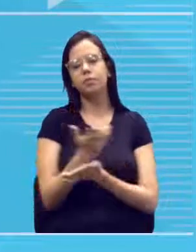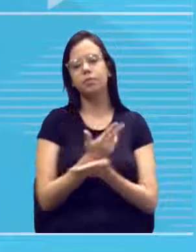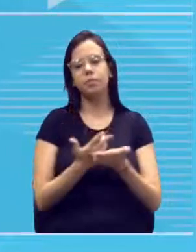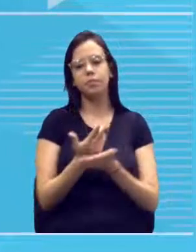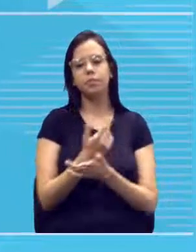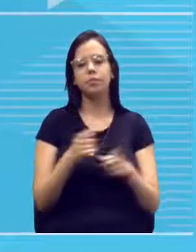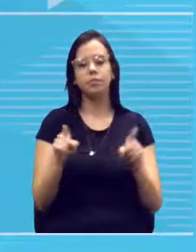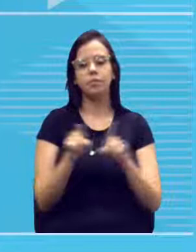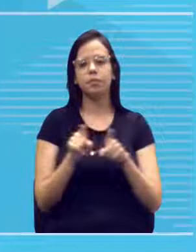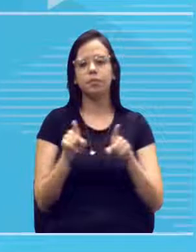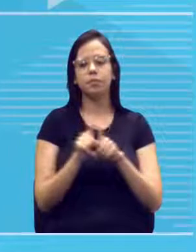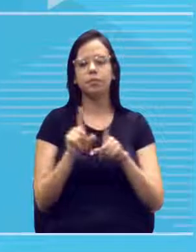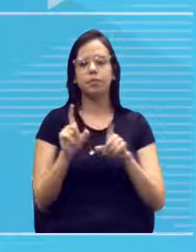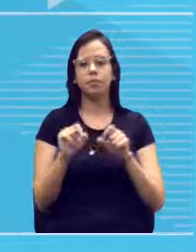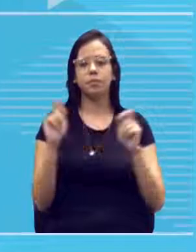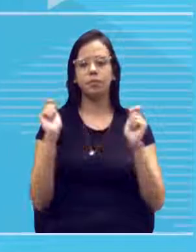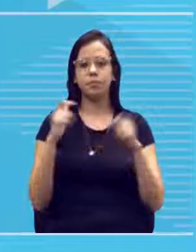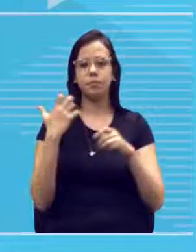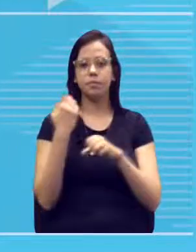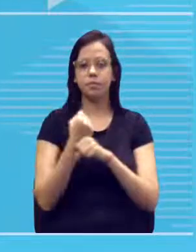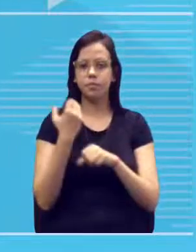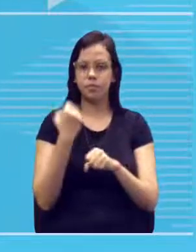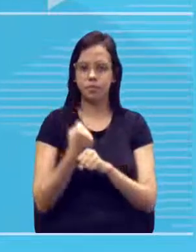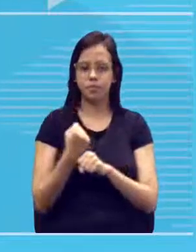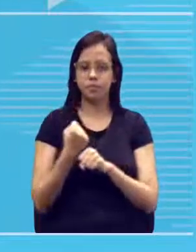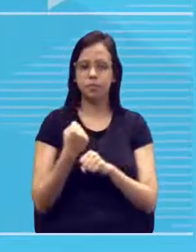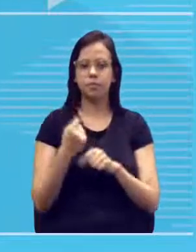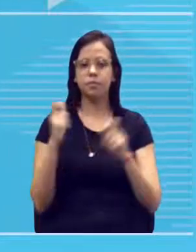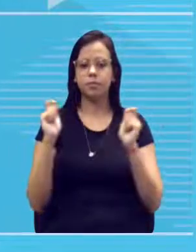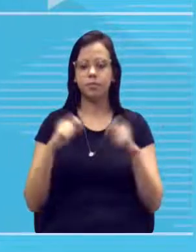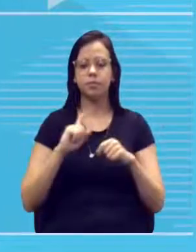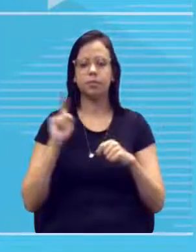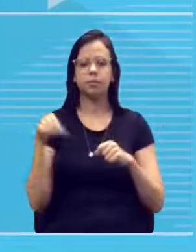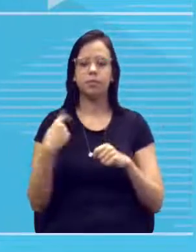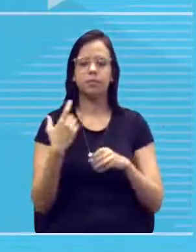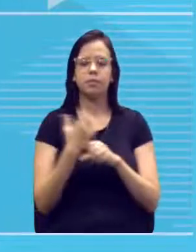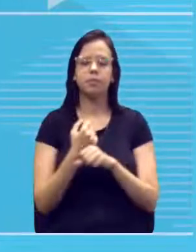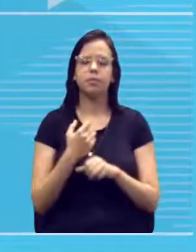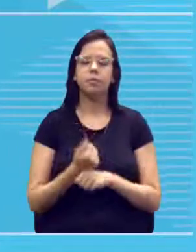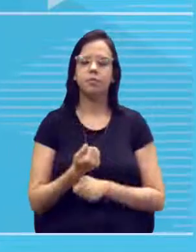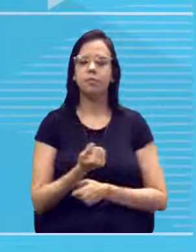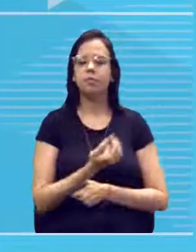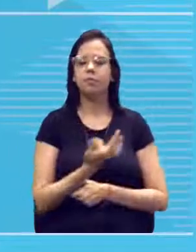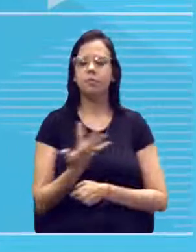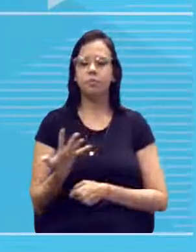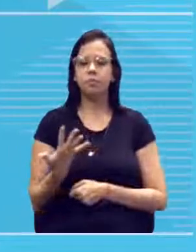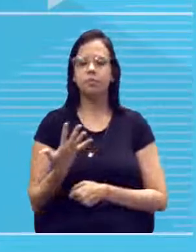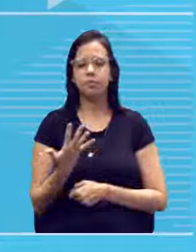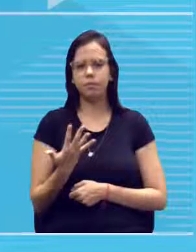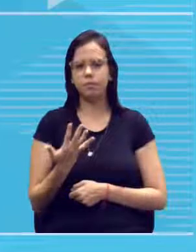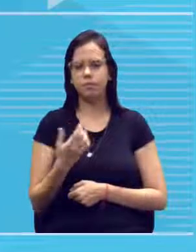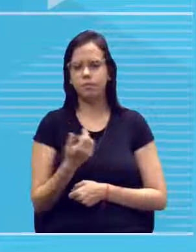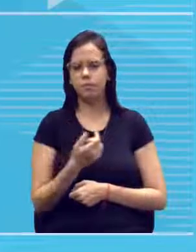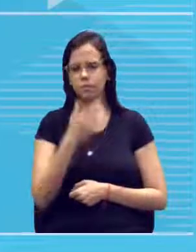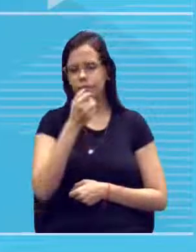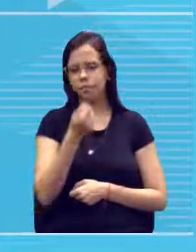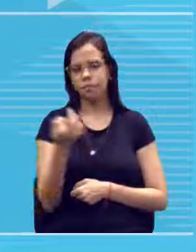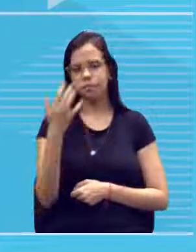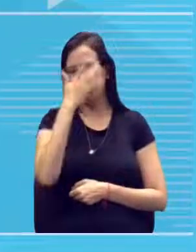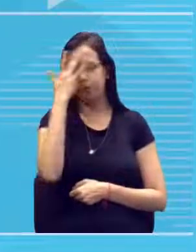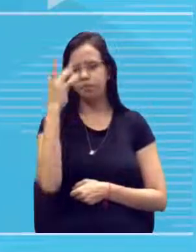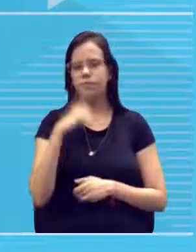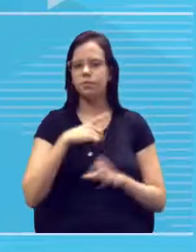calcular, tá? Então, a gente vai poder calcular, quantificar quantos representantes têm as